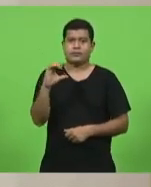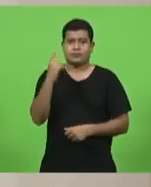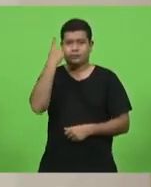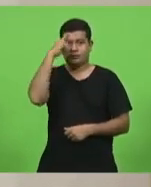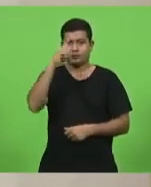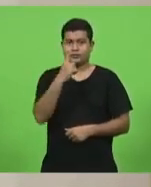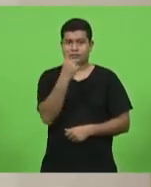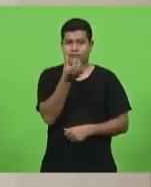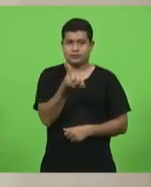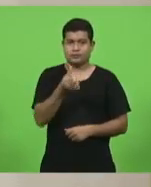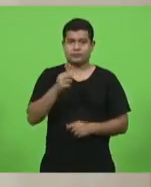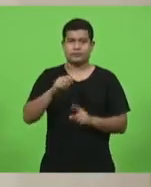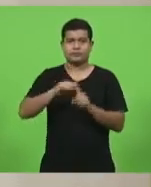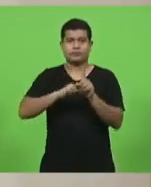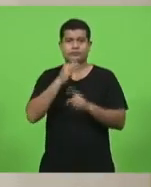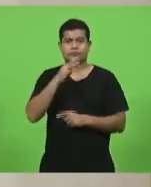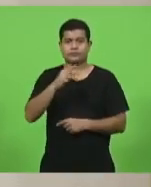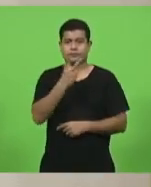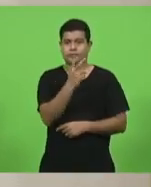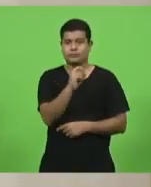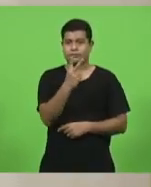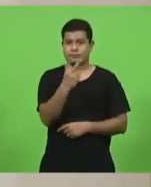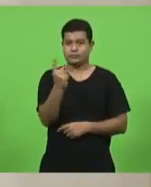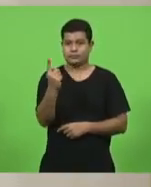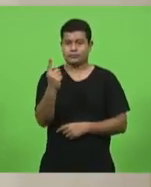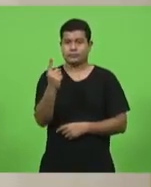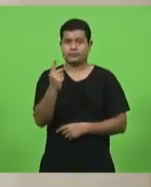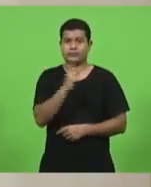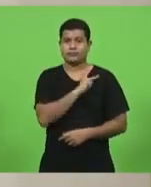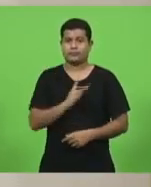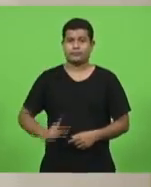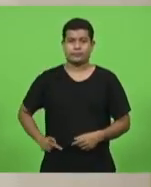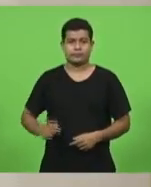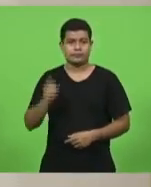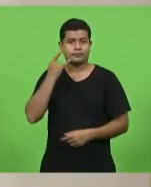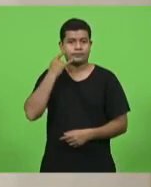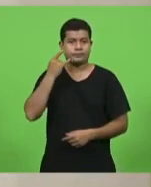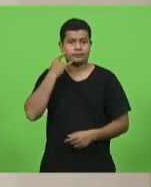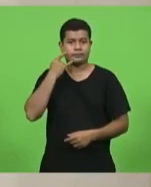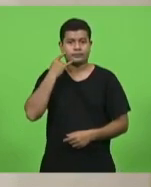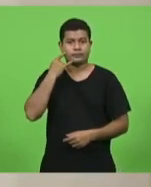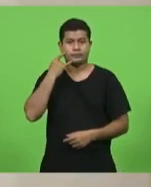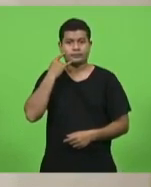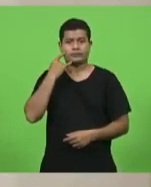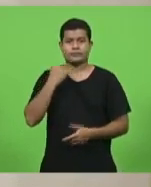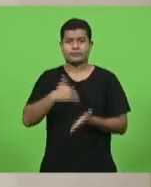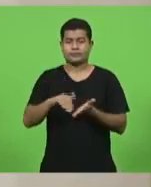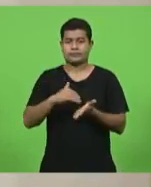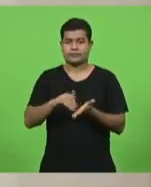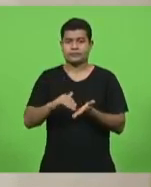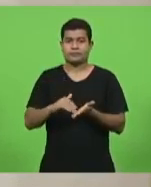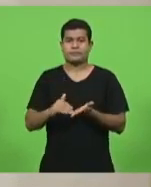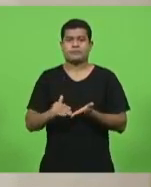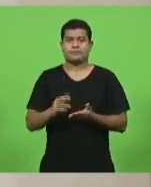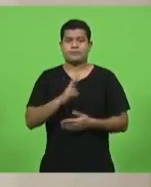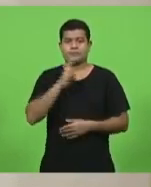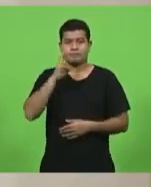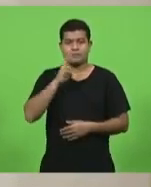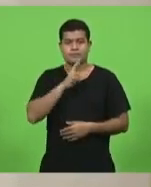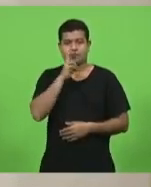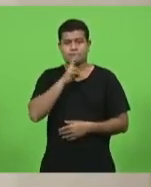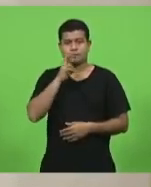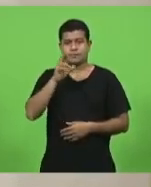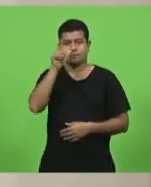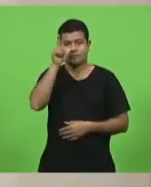realizada em 16 de março de 2021, presidência, deputado Mauro de Nadal, secretaria, deputados Rodrigo Minotto e